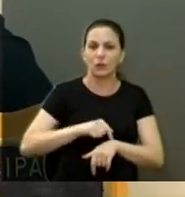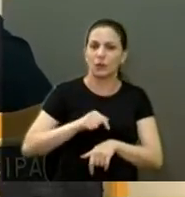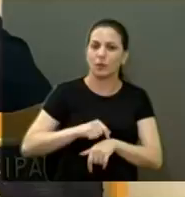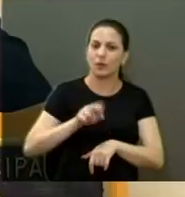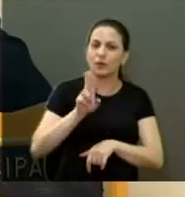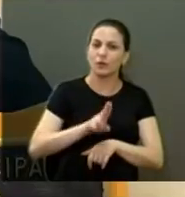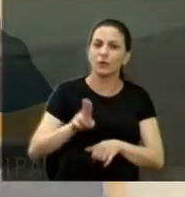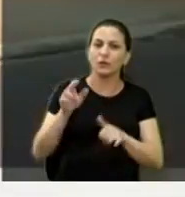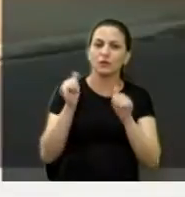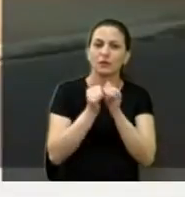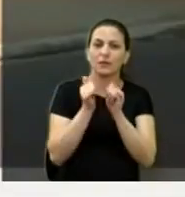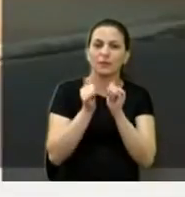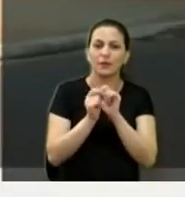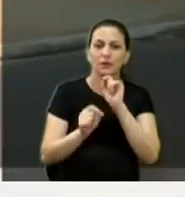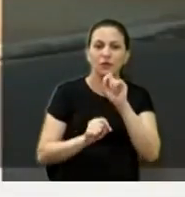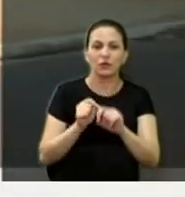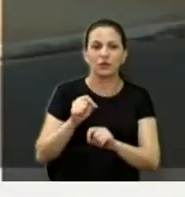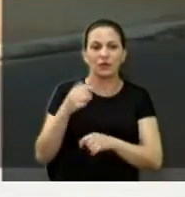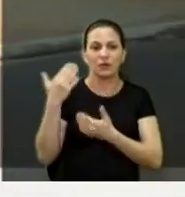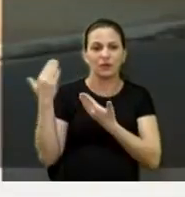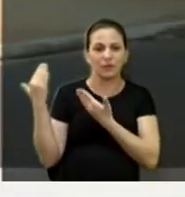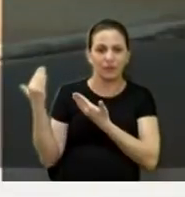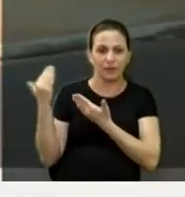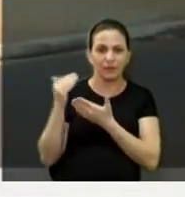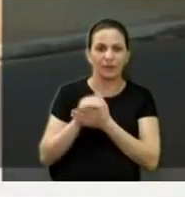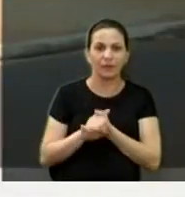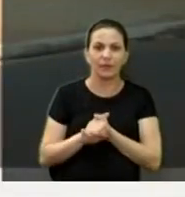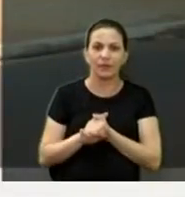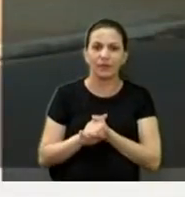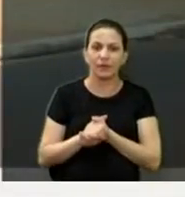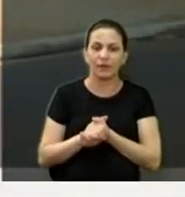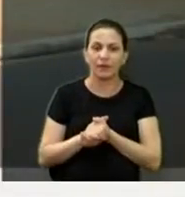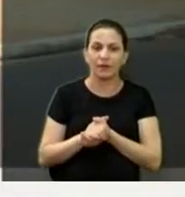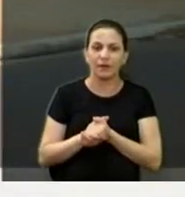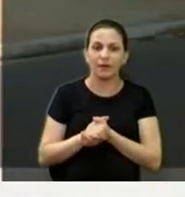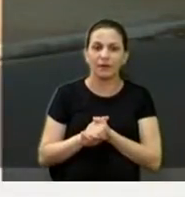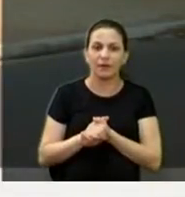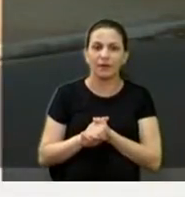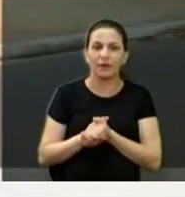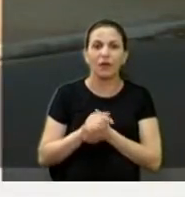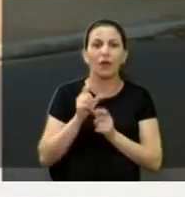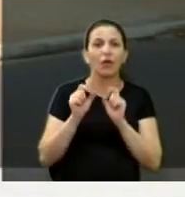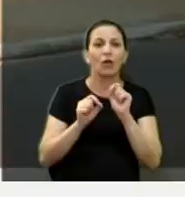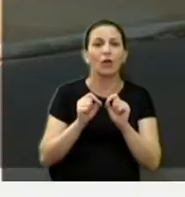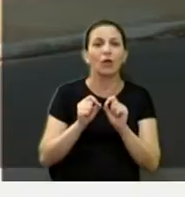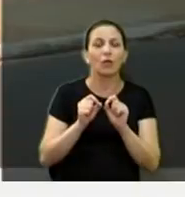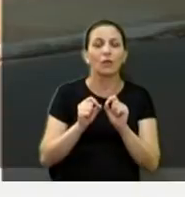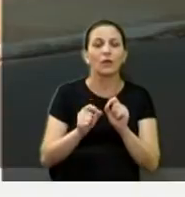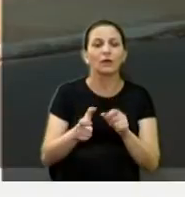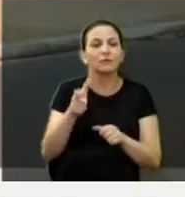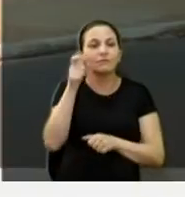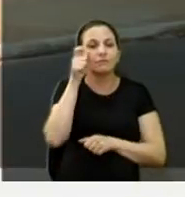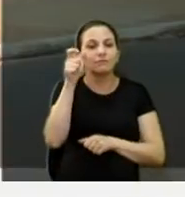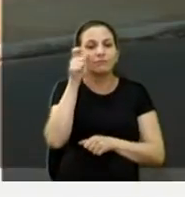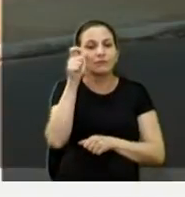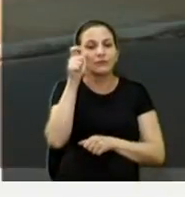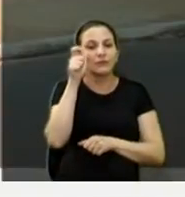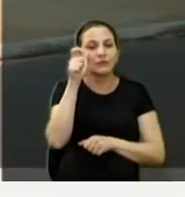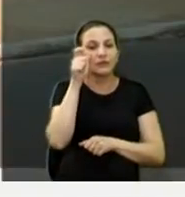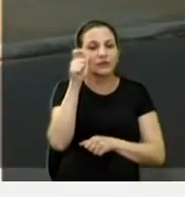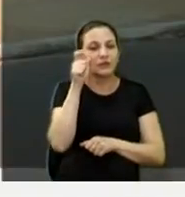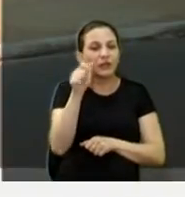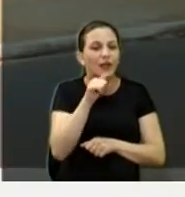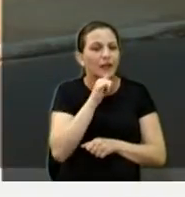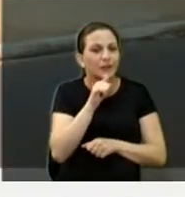usa a praça, a praça na Avenida Luiz Alberto, adotada por um ambulante. Olha que interessante e que serve também de